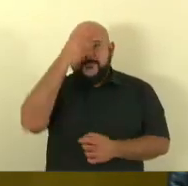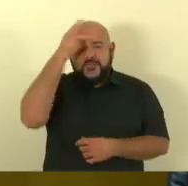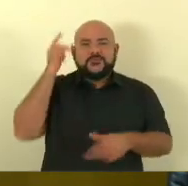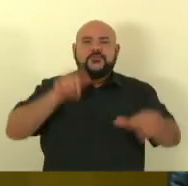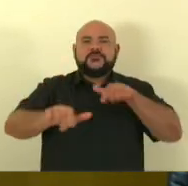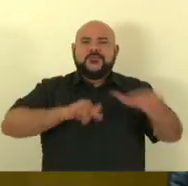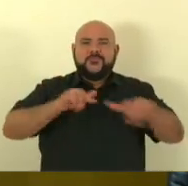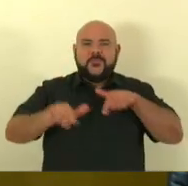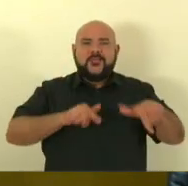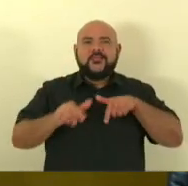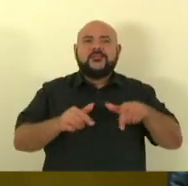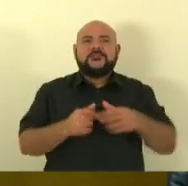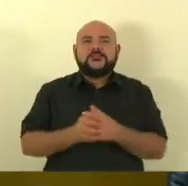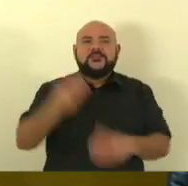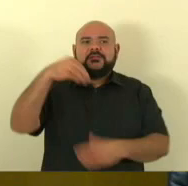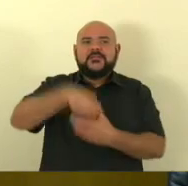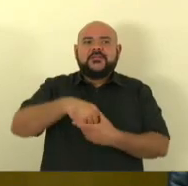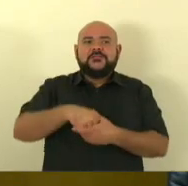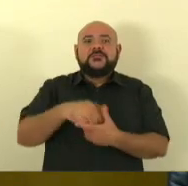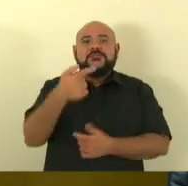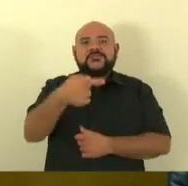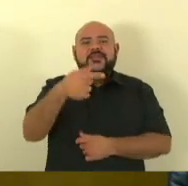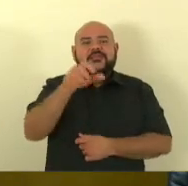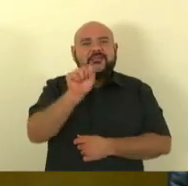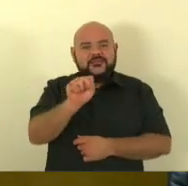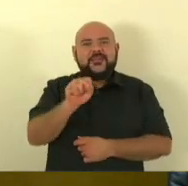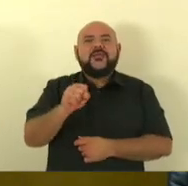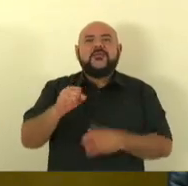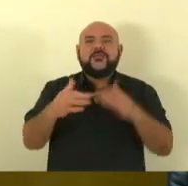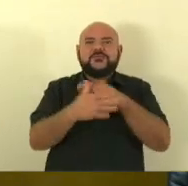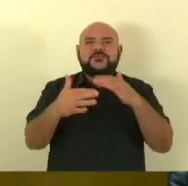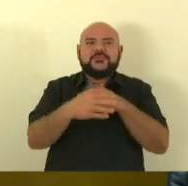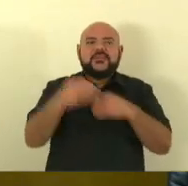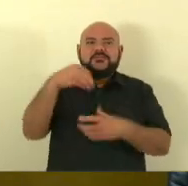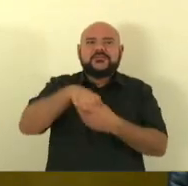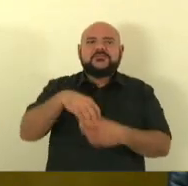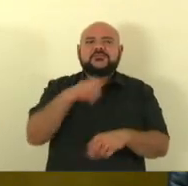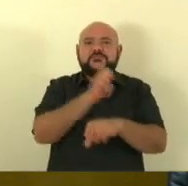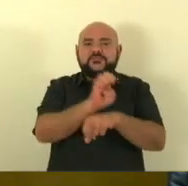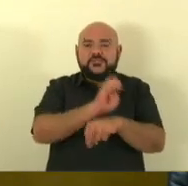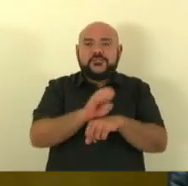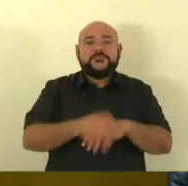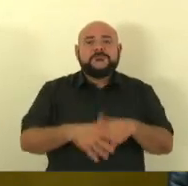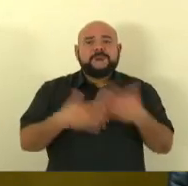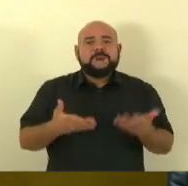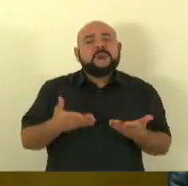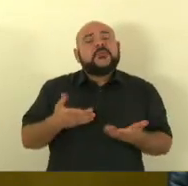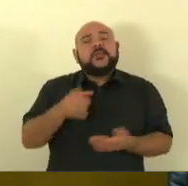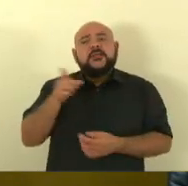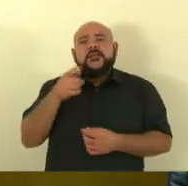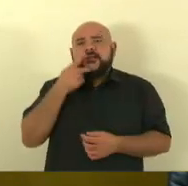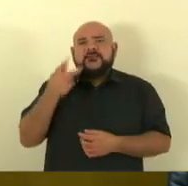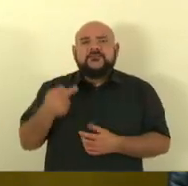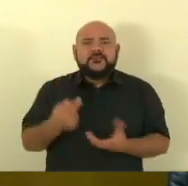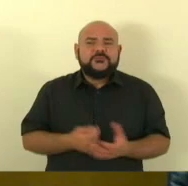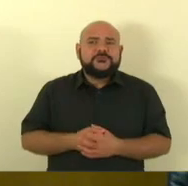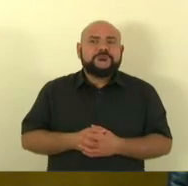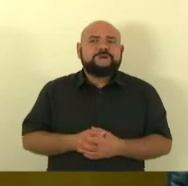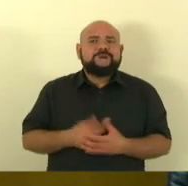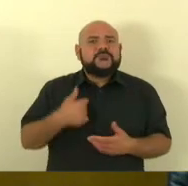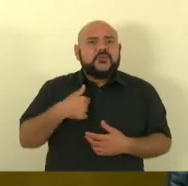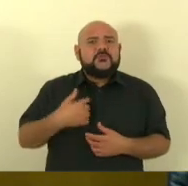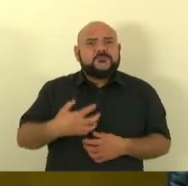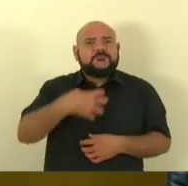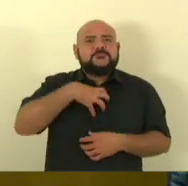78 municípios capixabas realmente merecem respeito e quando ela fala daquela maneira desatenta realmente atinge toda a